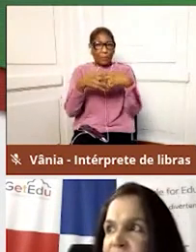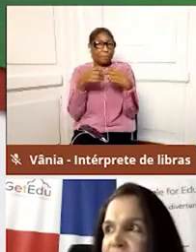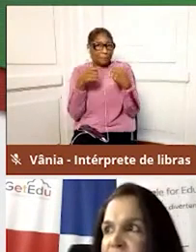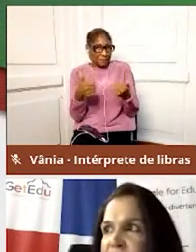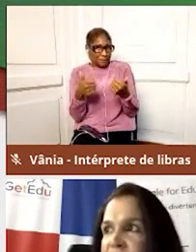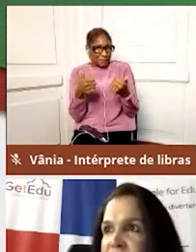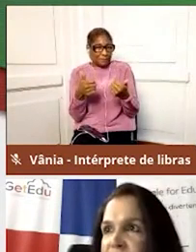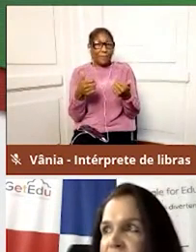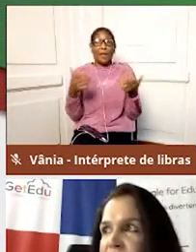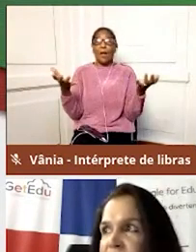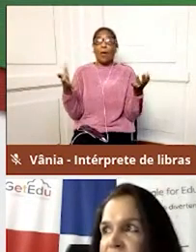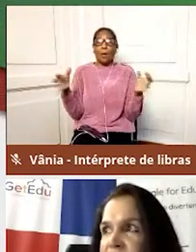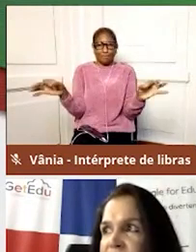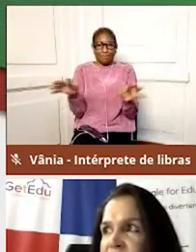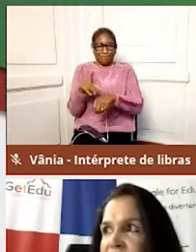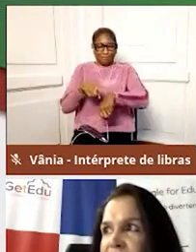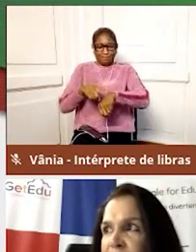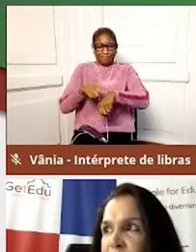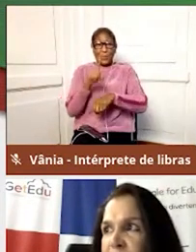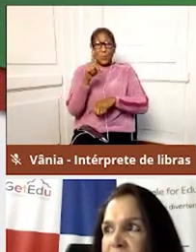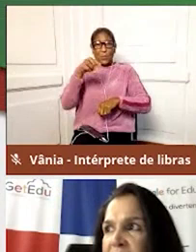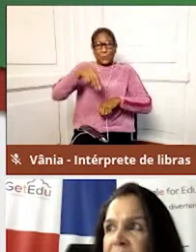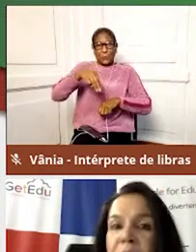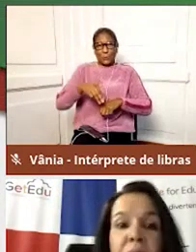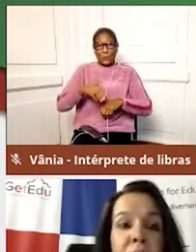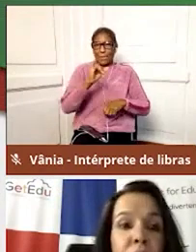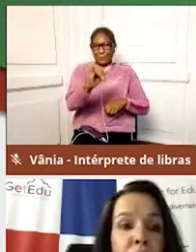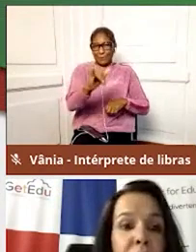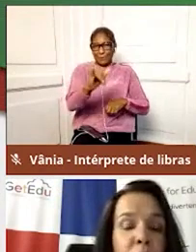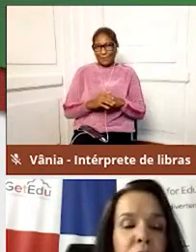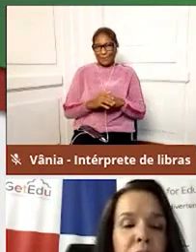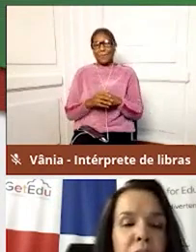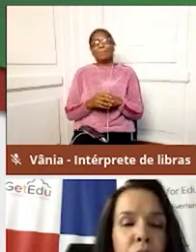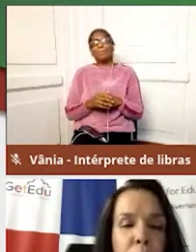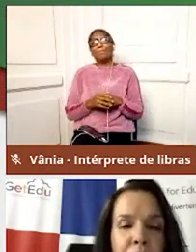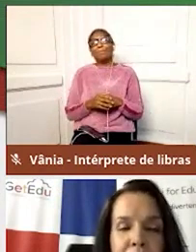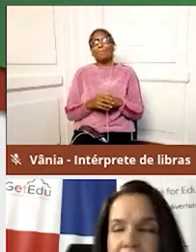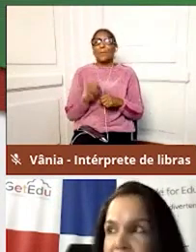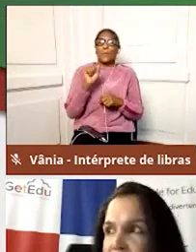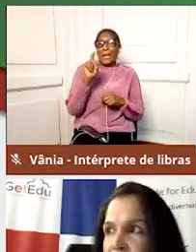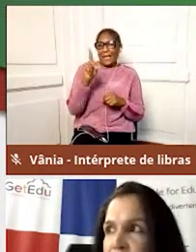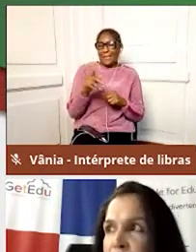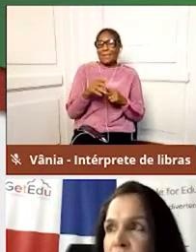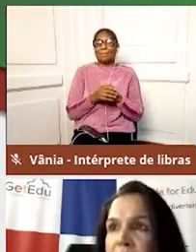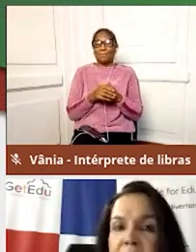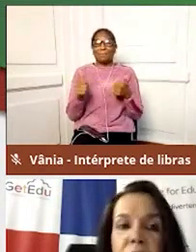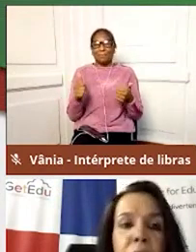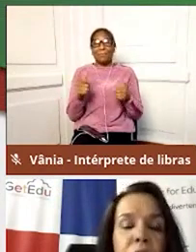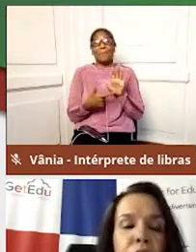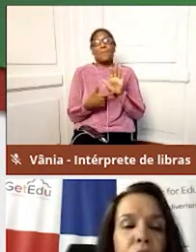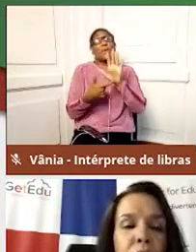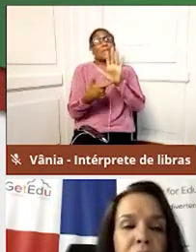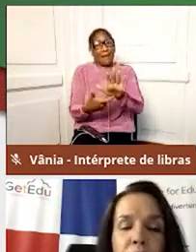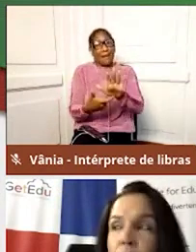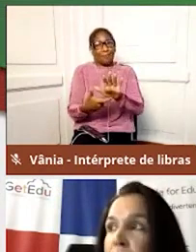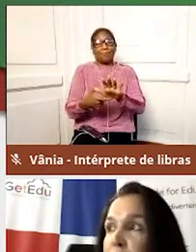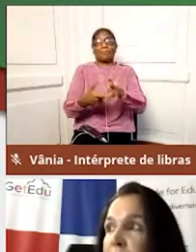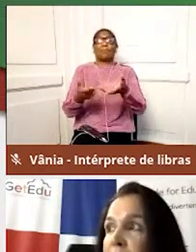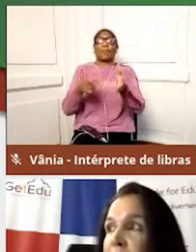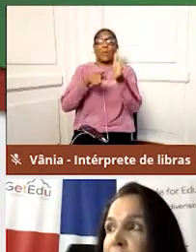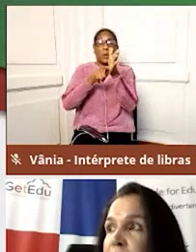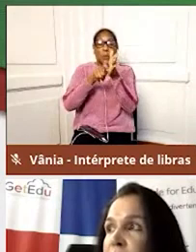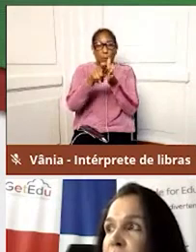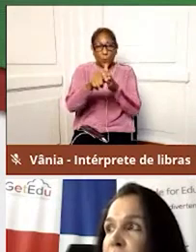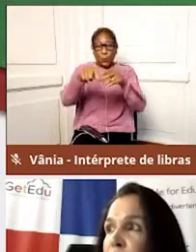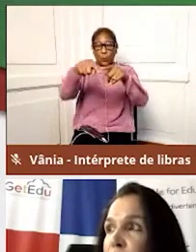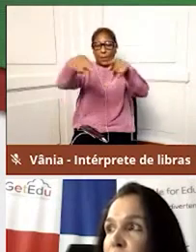gente precisa agora encerrar em um minuto. Então, vamos lá. Só demonstrando como vocês acessam o Google Classroom, estou dentro do